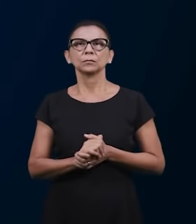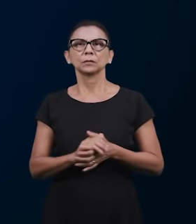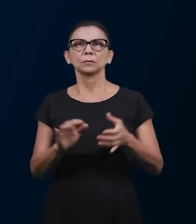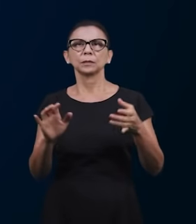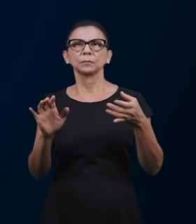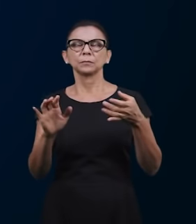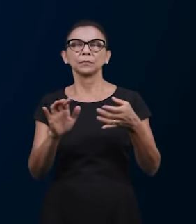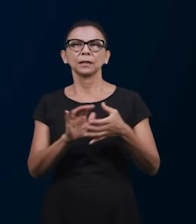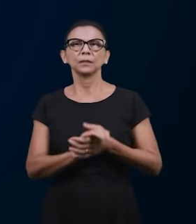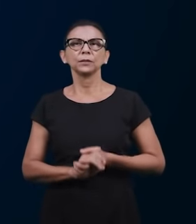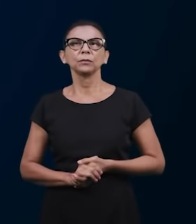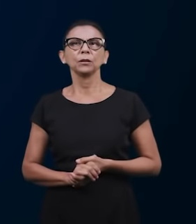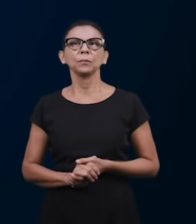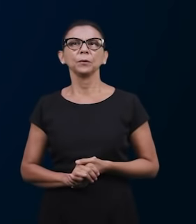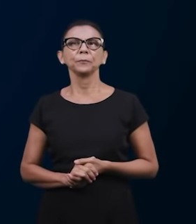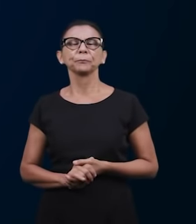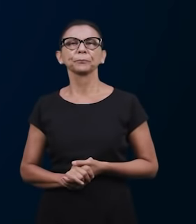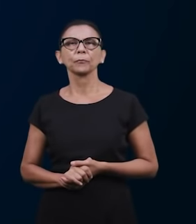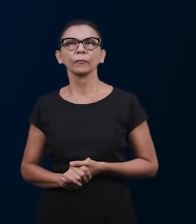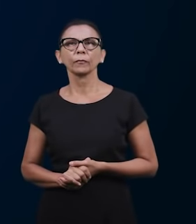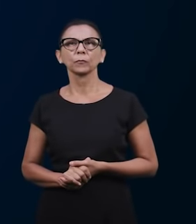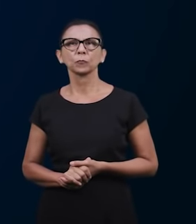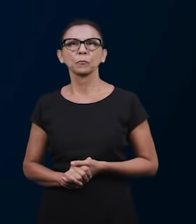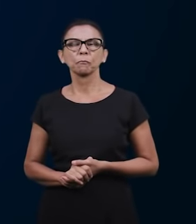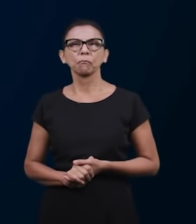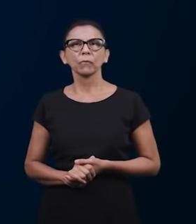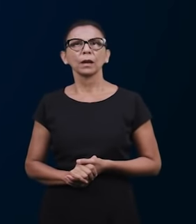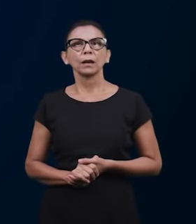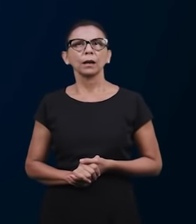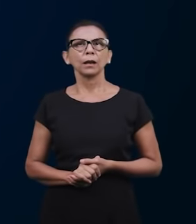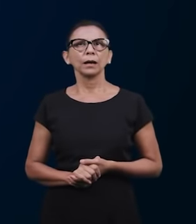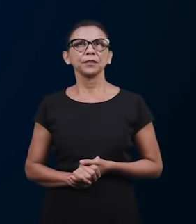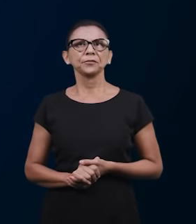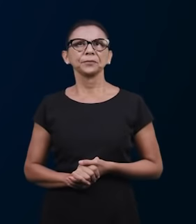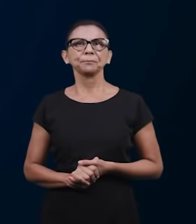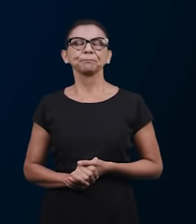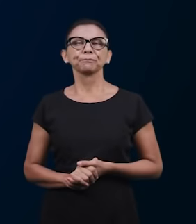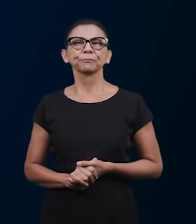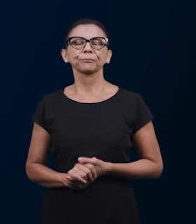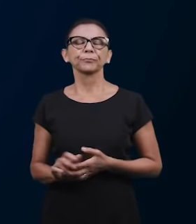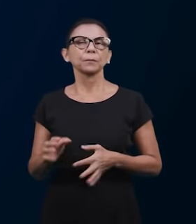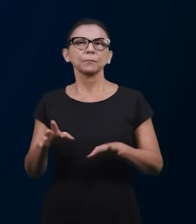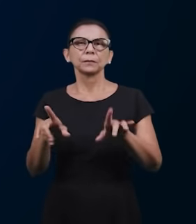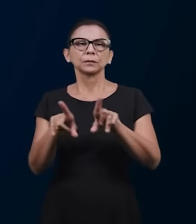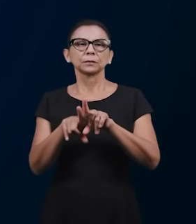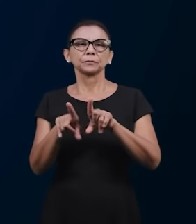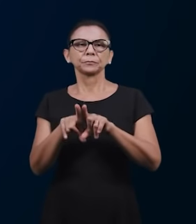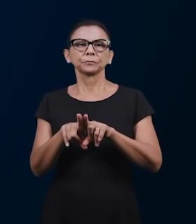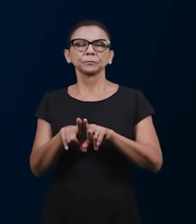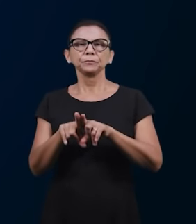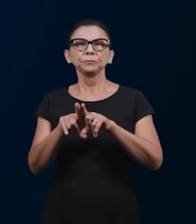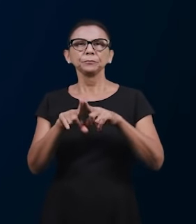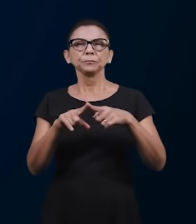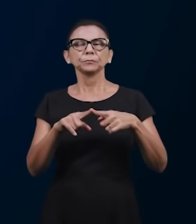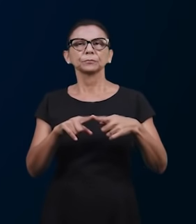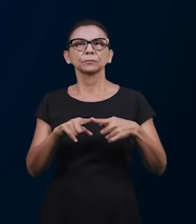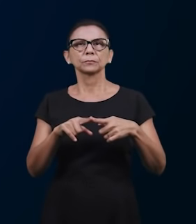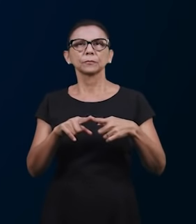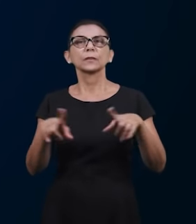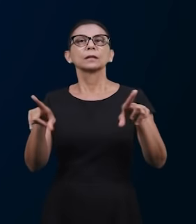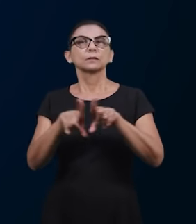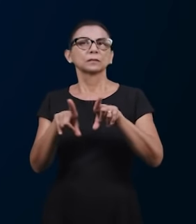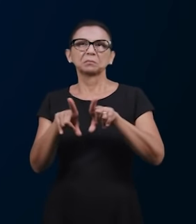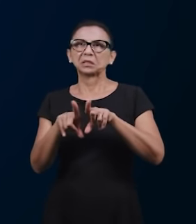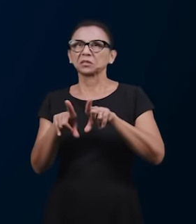online, e le damos graças a todos por a colaboração. oramos também por ele, pastor